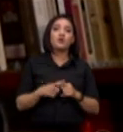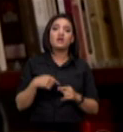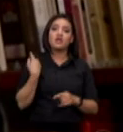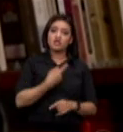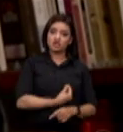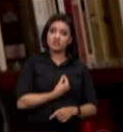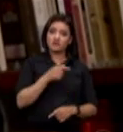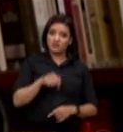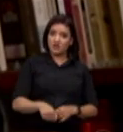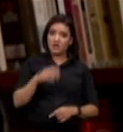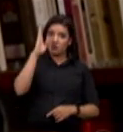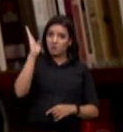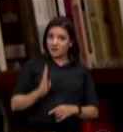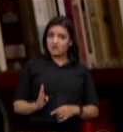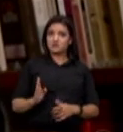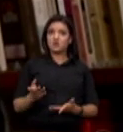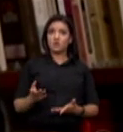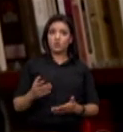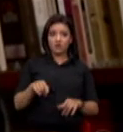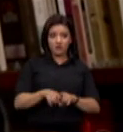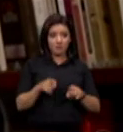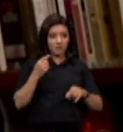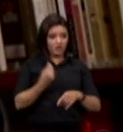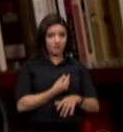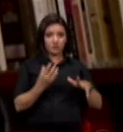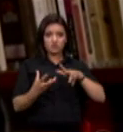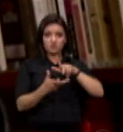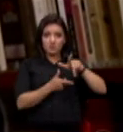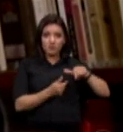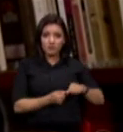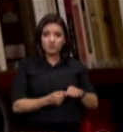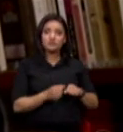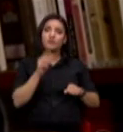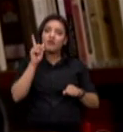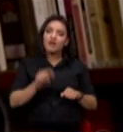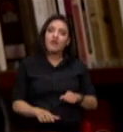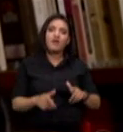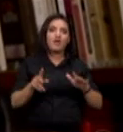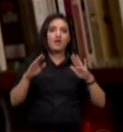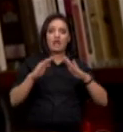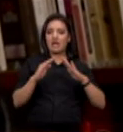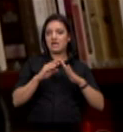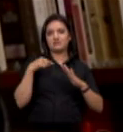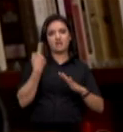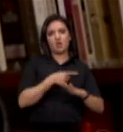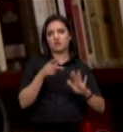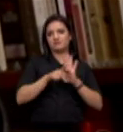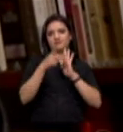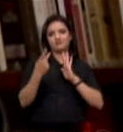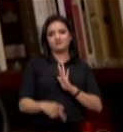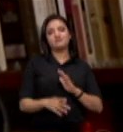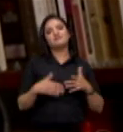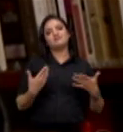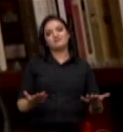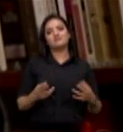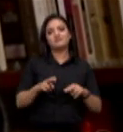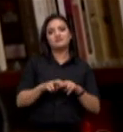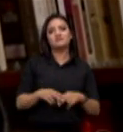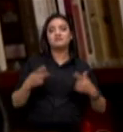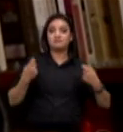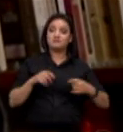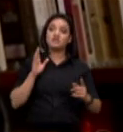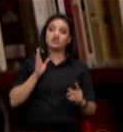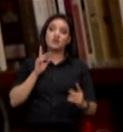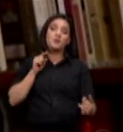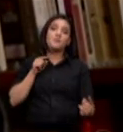país e porque a gente vive nesse planeta a Amazônia é parte da nossa casa e isso por si só deveria ser